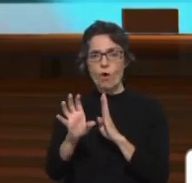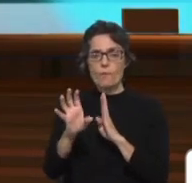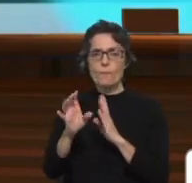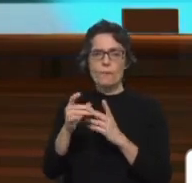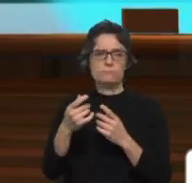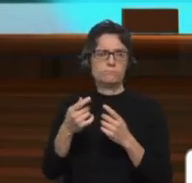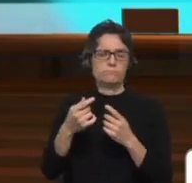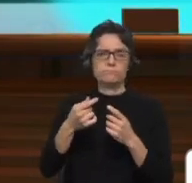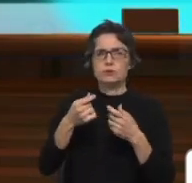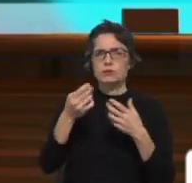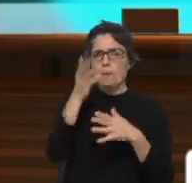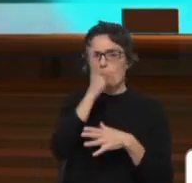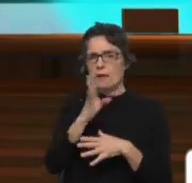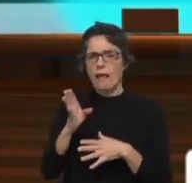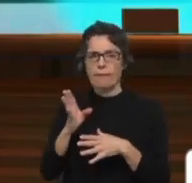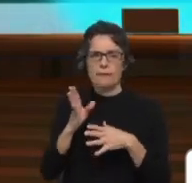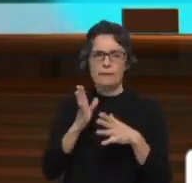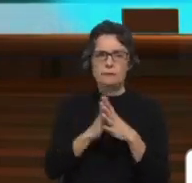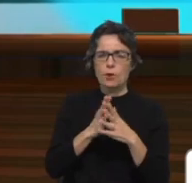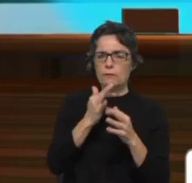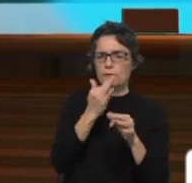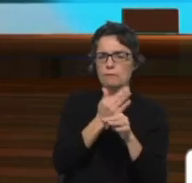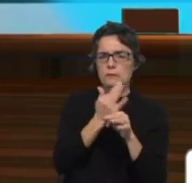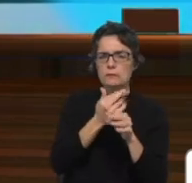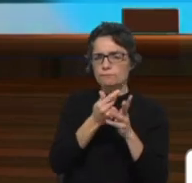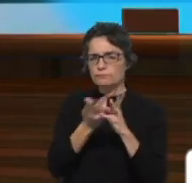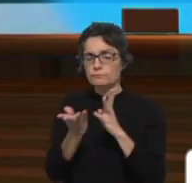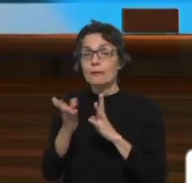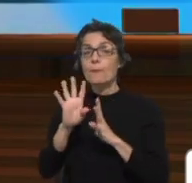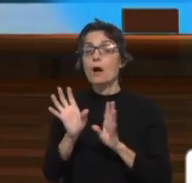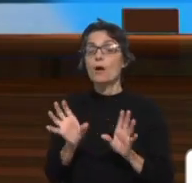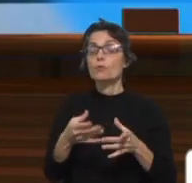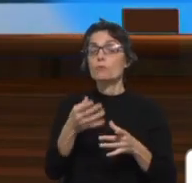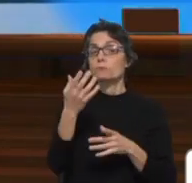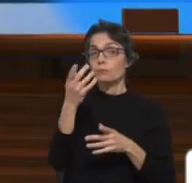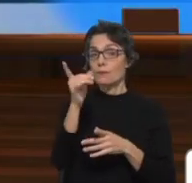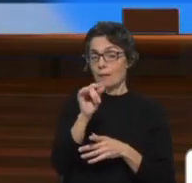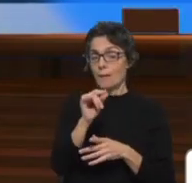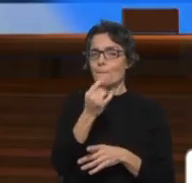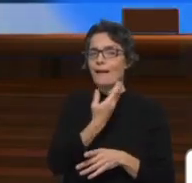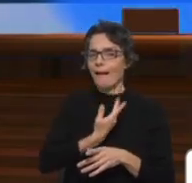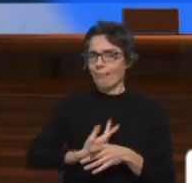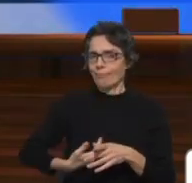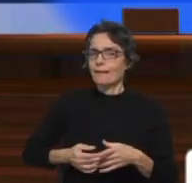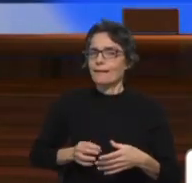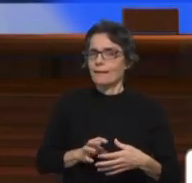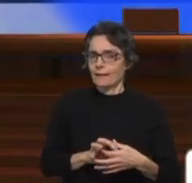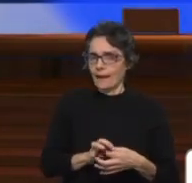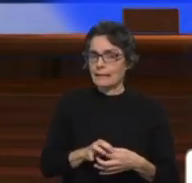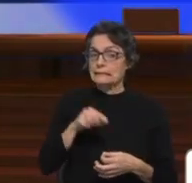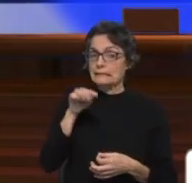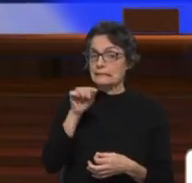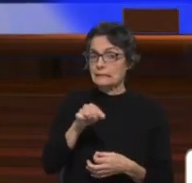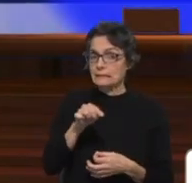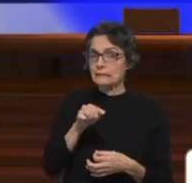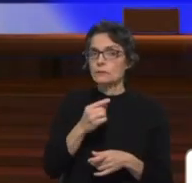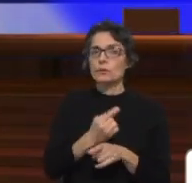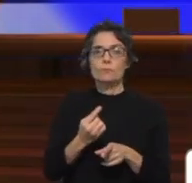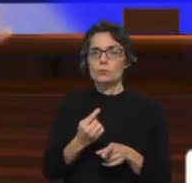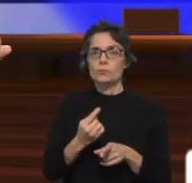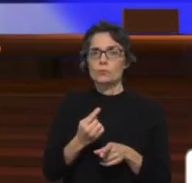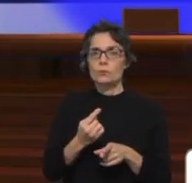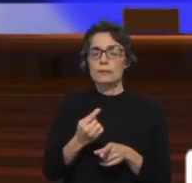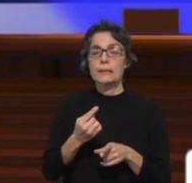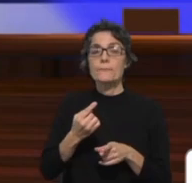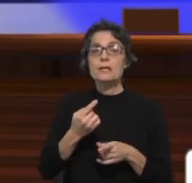folclóricas, ritualísticas, de celebração, existe um grupo de danças consideradas clássicas. E o que as define como tal? O facto de